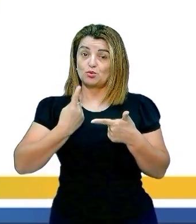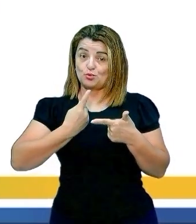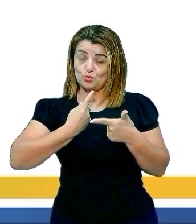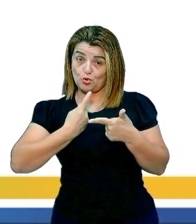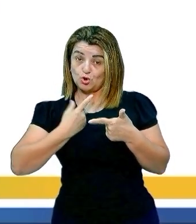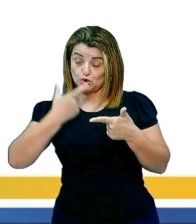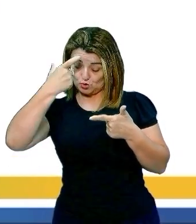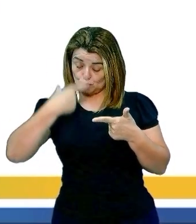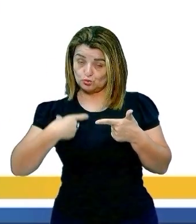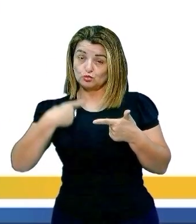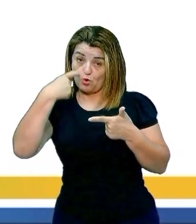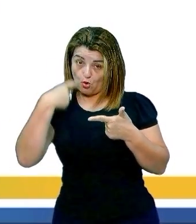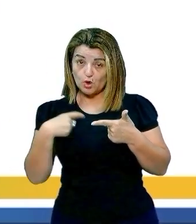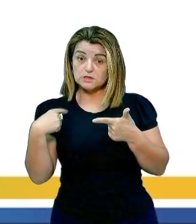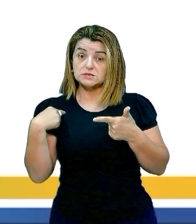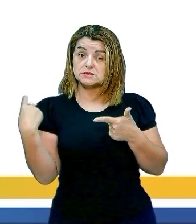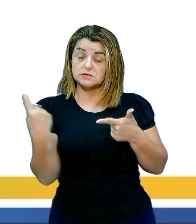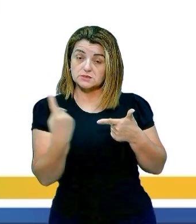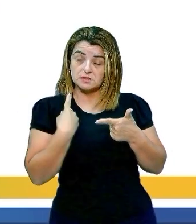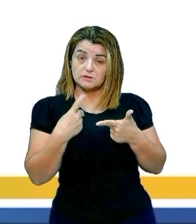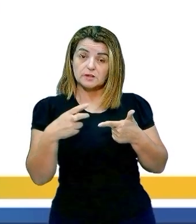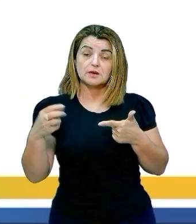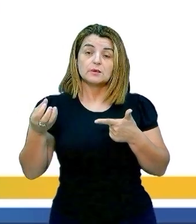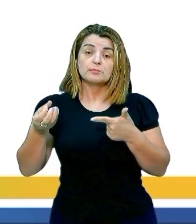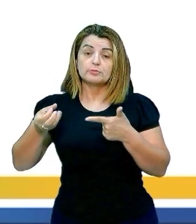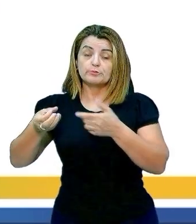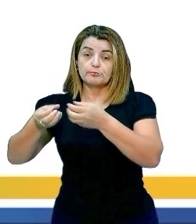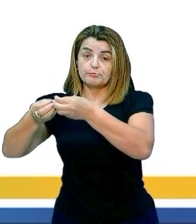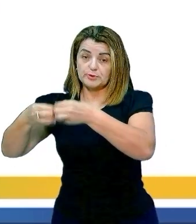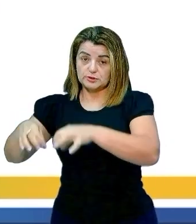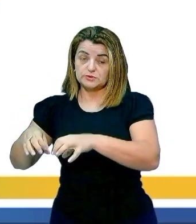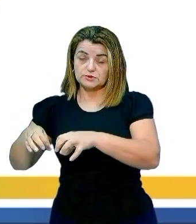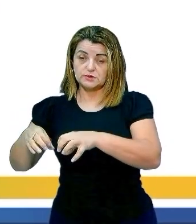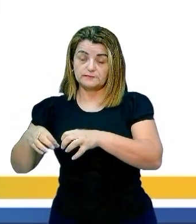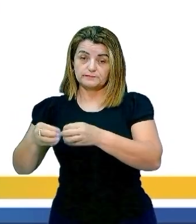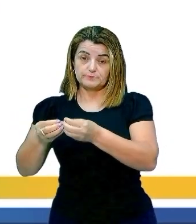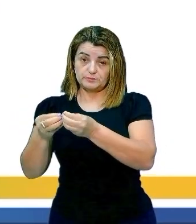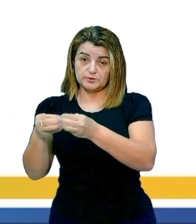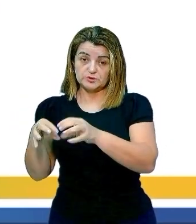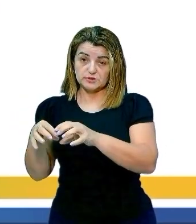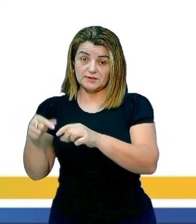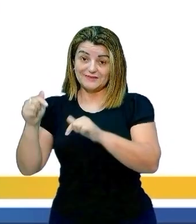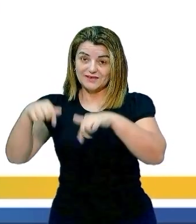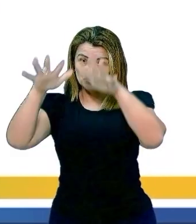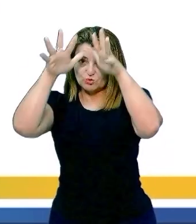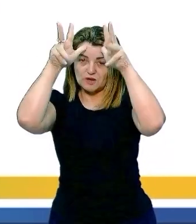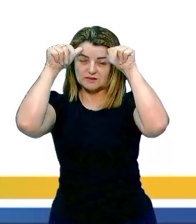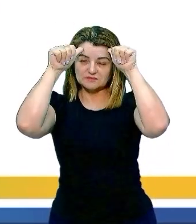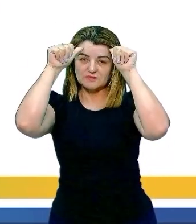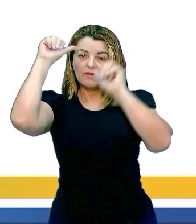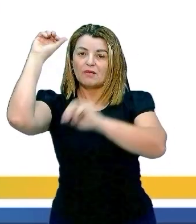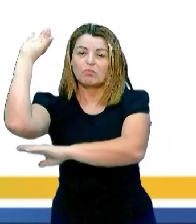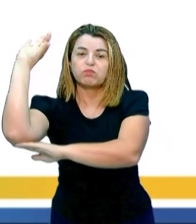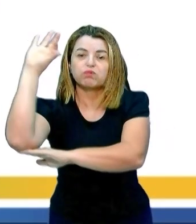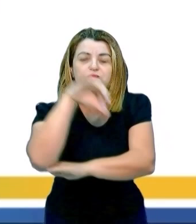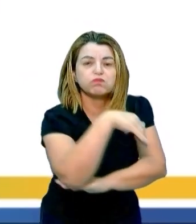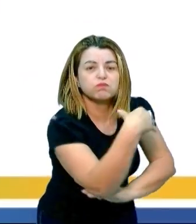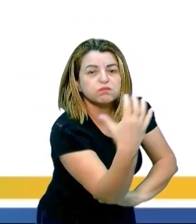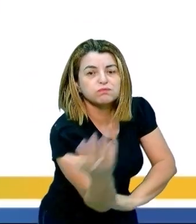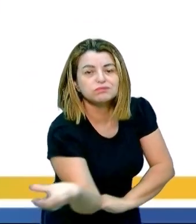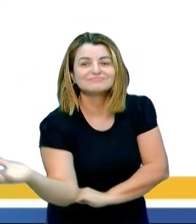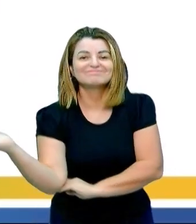podemos causar, falando nós, daqui do Acre, Desmatamento.